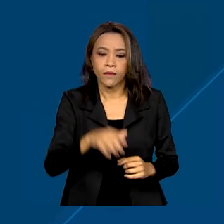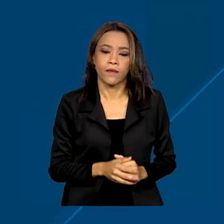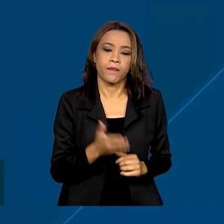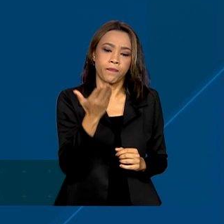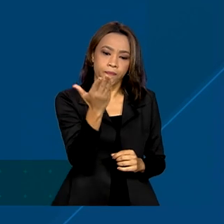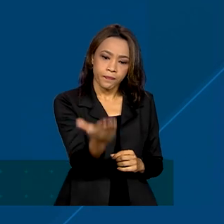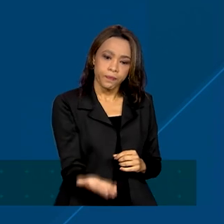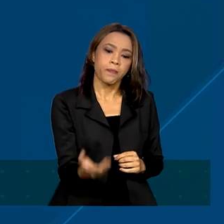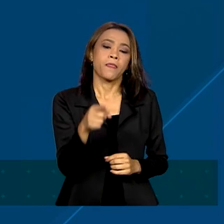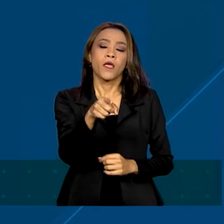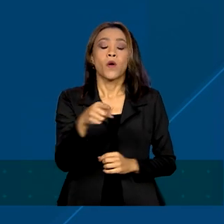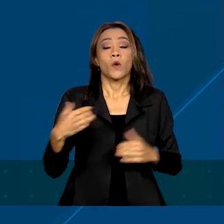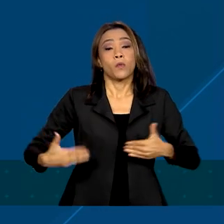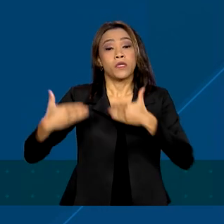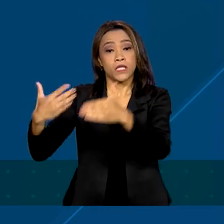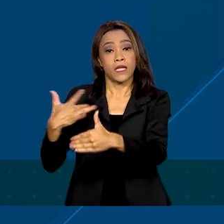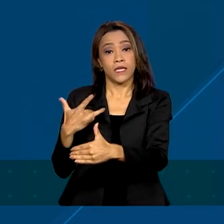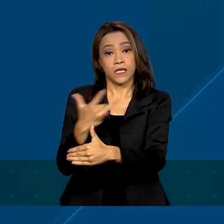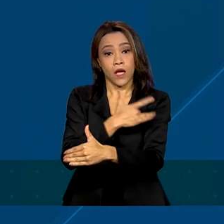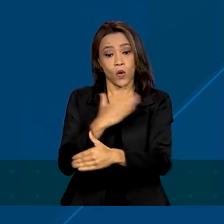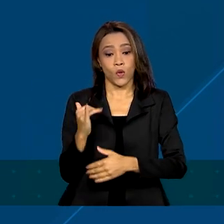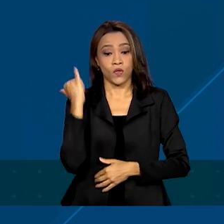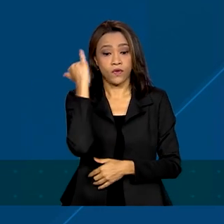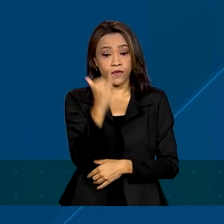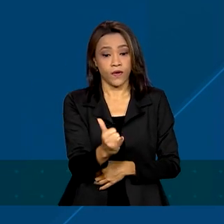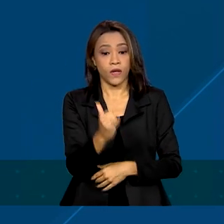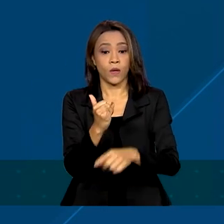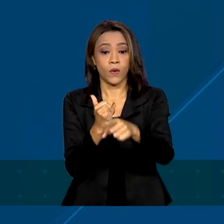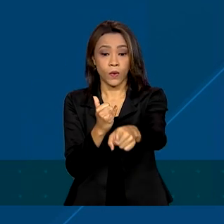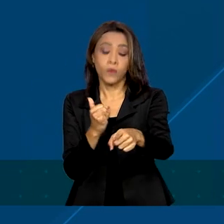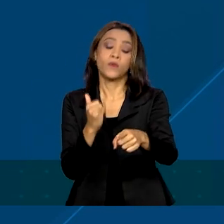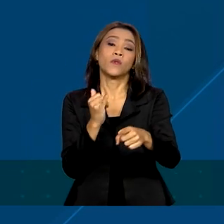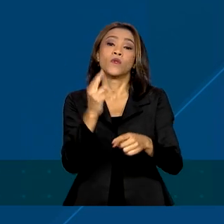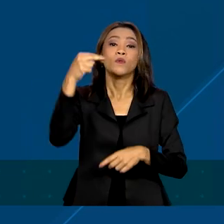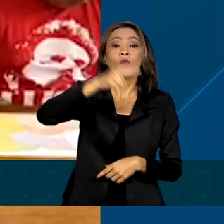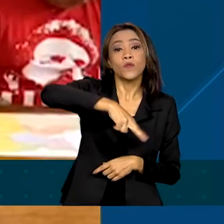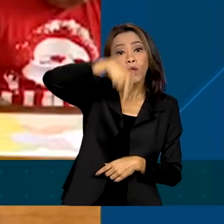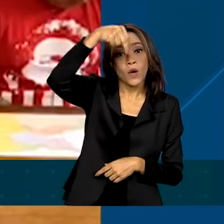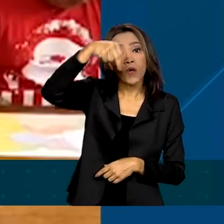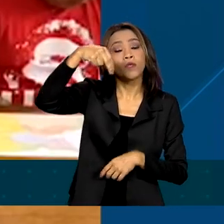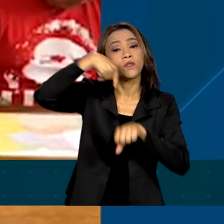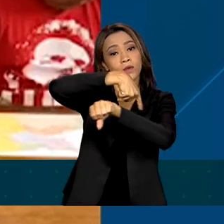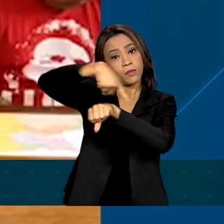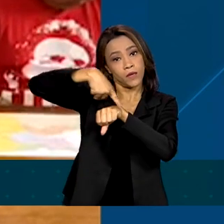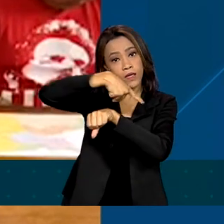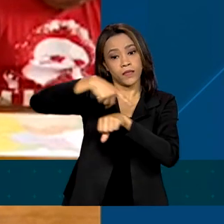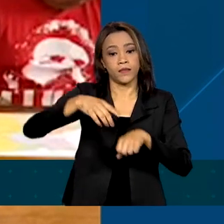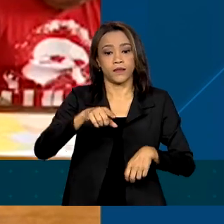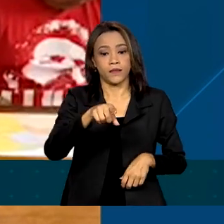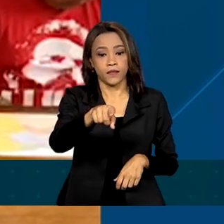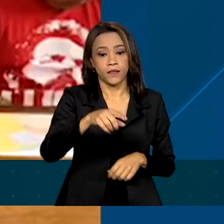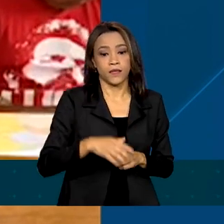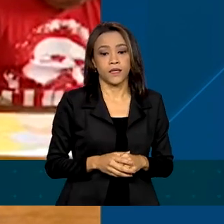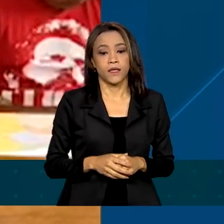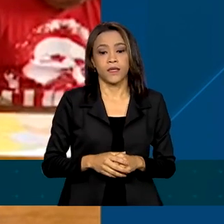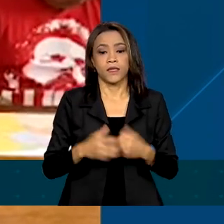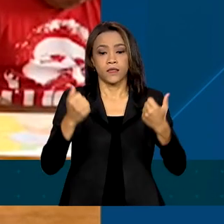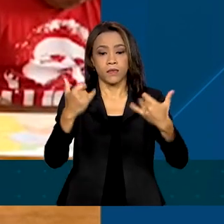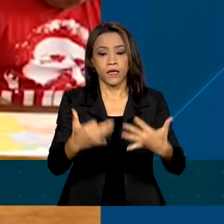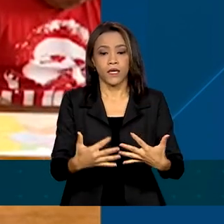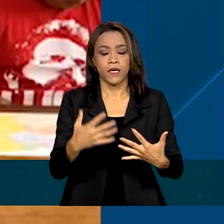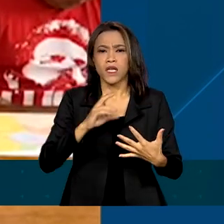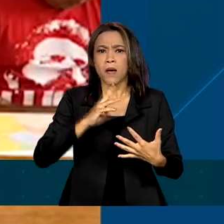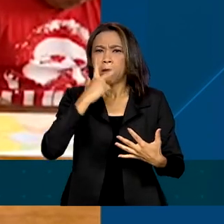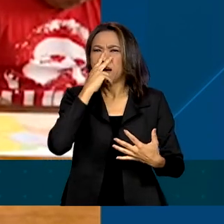Saúde descreveu a situação do povo Yanomami no norte do país. Quando eu falo de operação de guerra, não é figura de